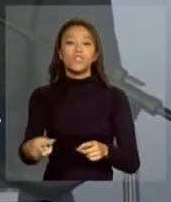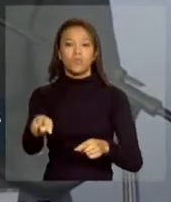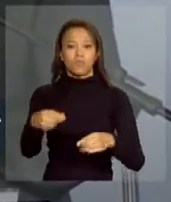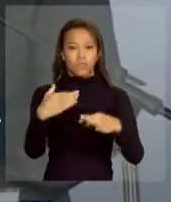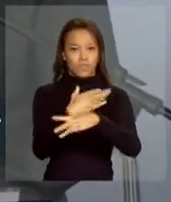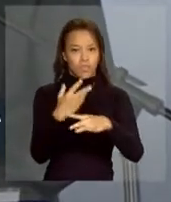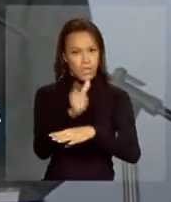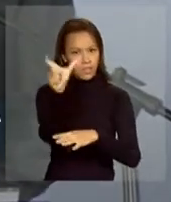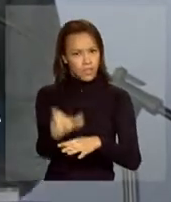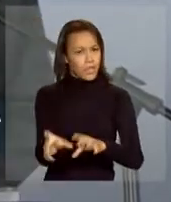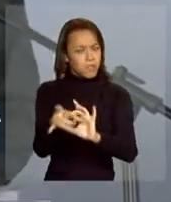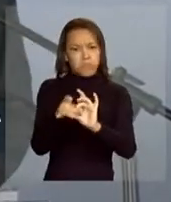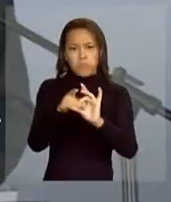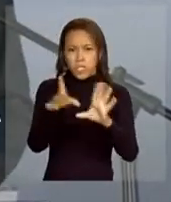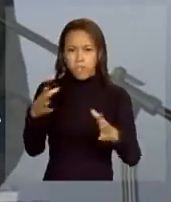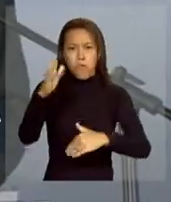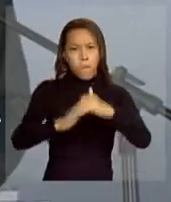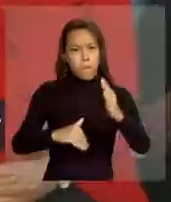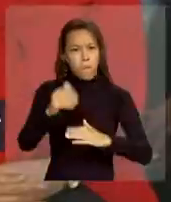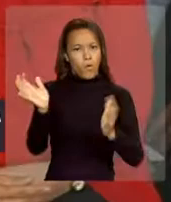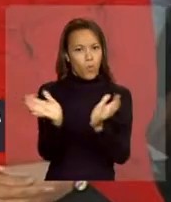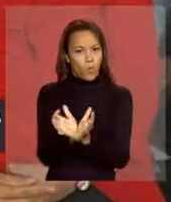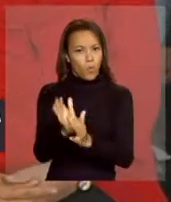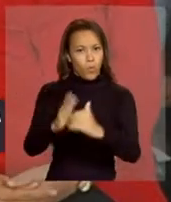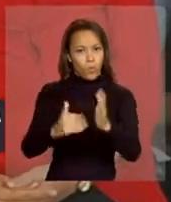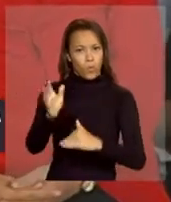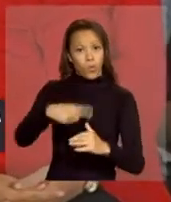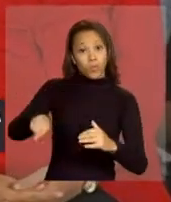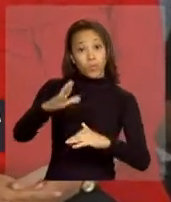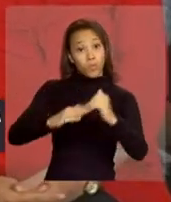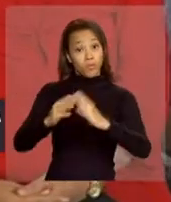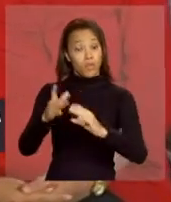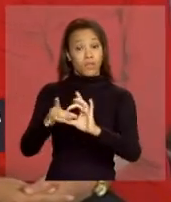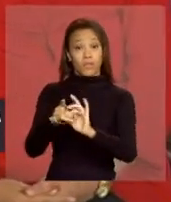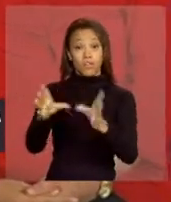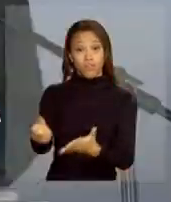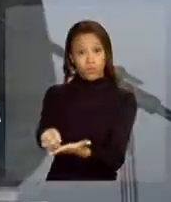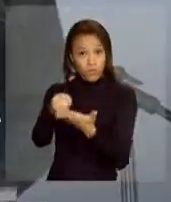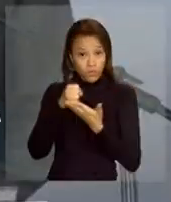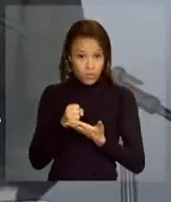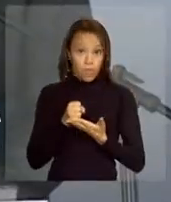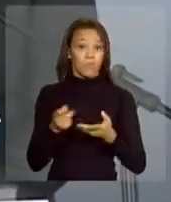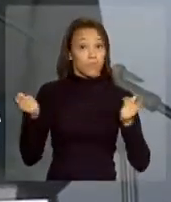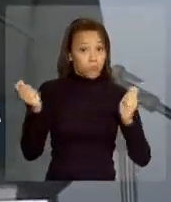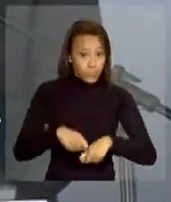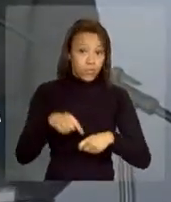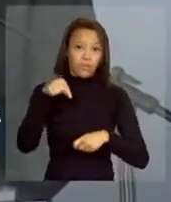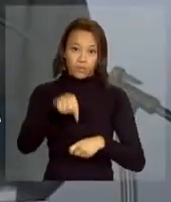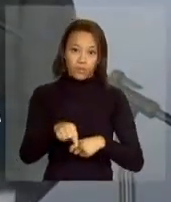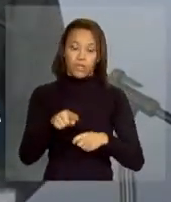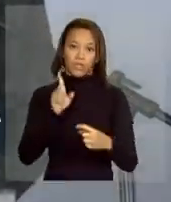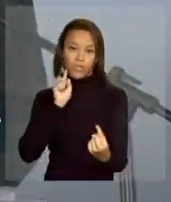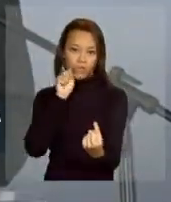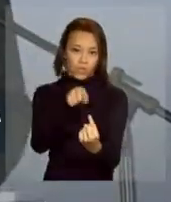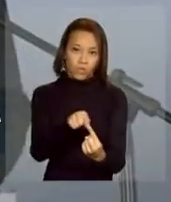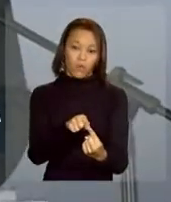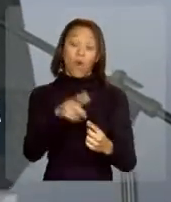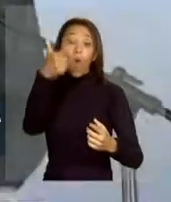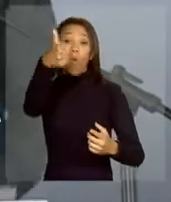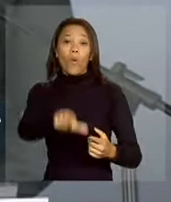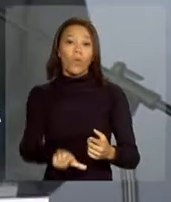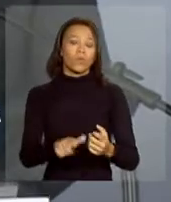toda a equipe à disposição para isso se transformar em realidade. Outra coisa importante do Ministério das Cidades.